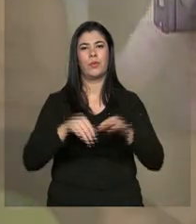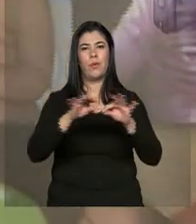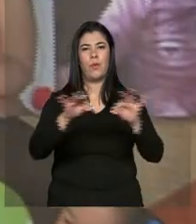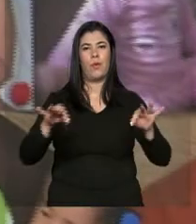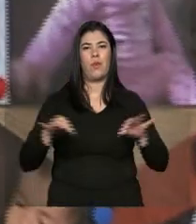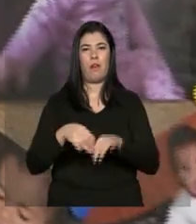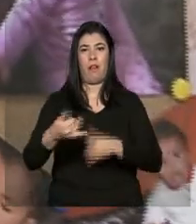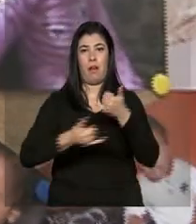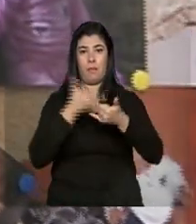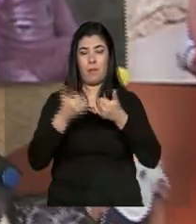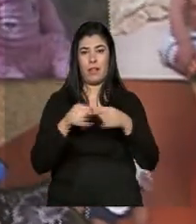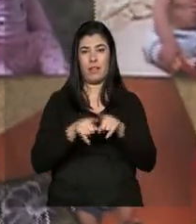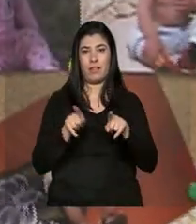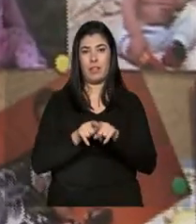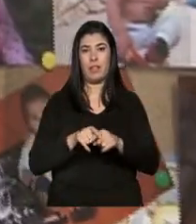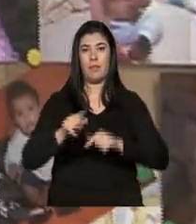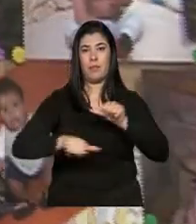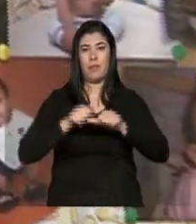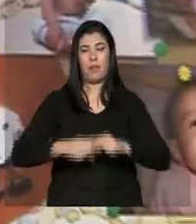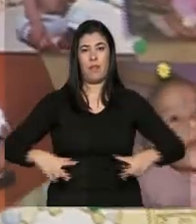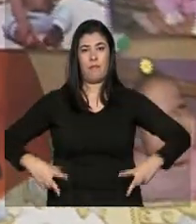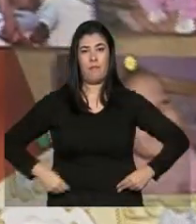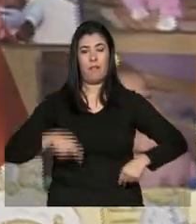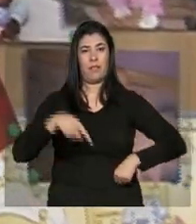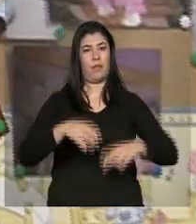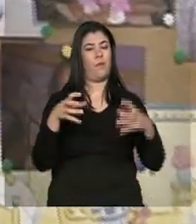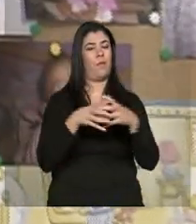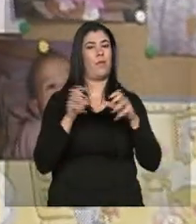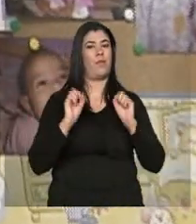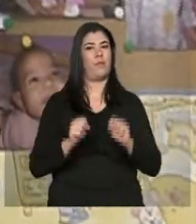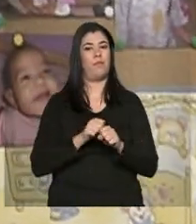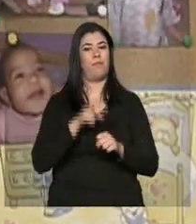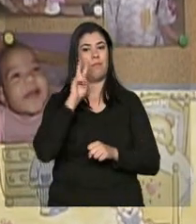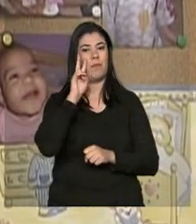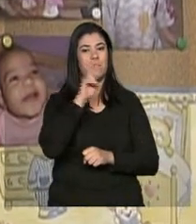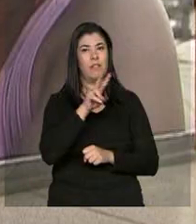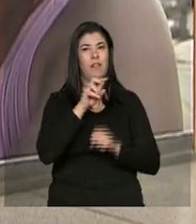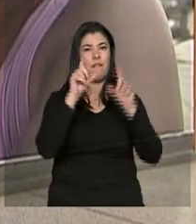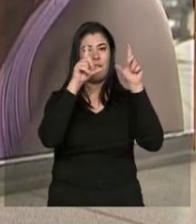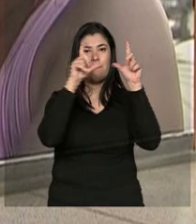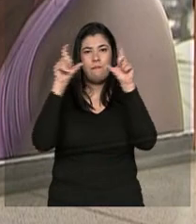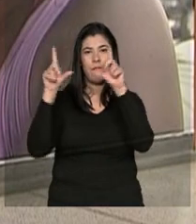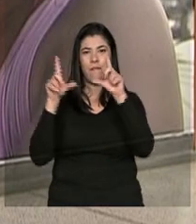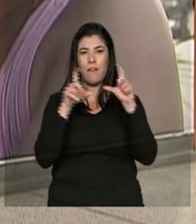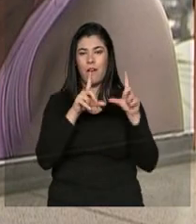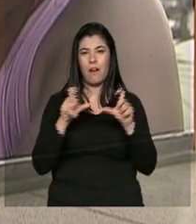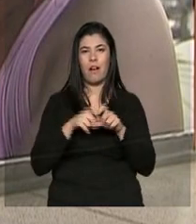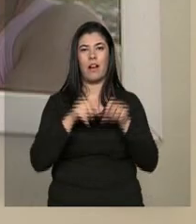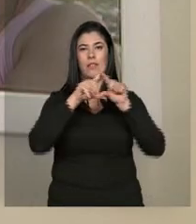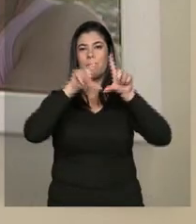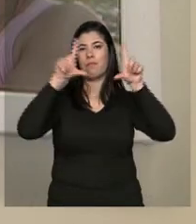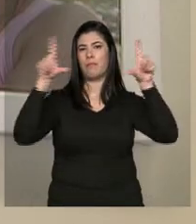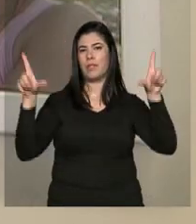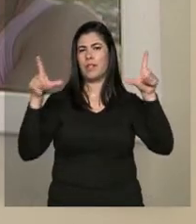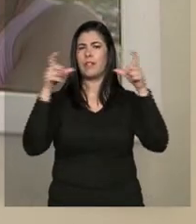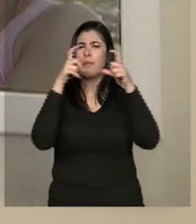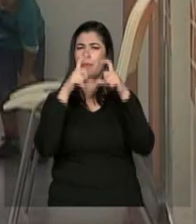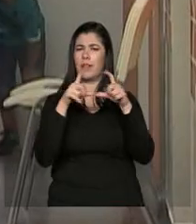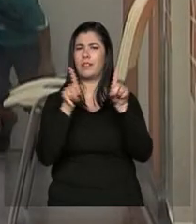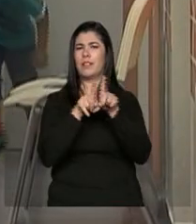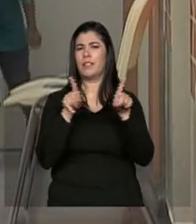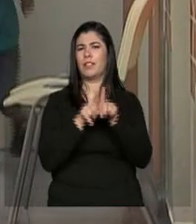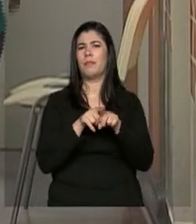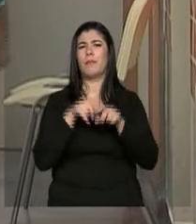fraudário. E aqui dentro, a comunidade pode se ver literalmente. Painéis, grandes e pequenos,